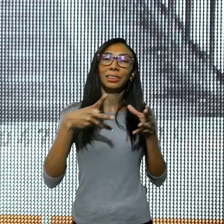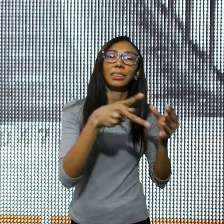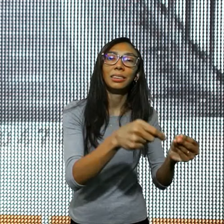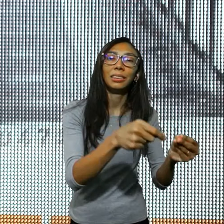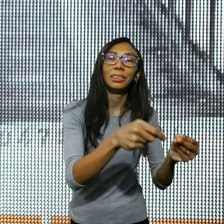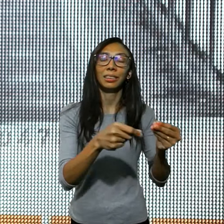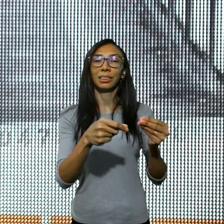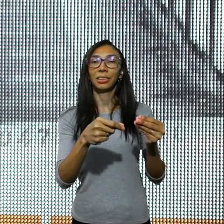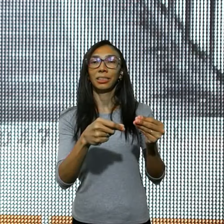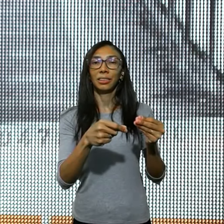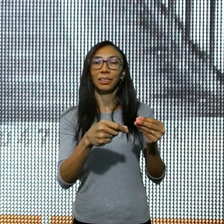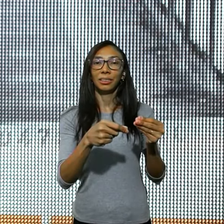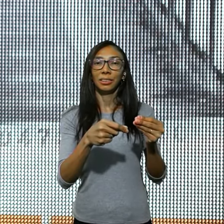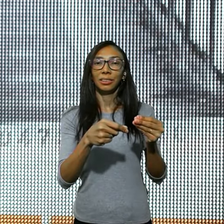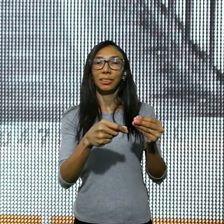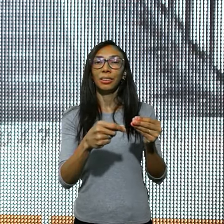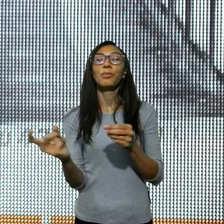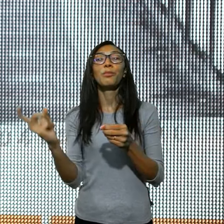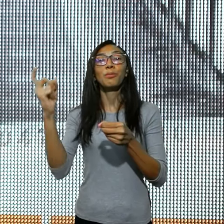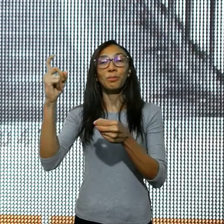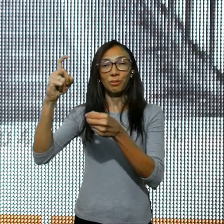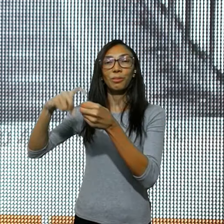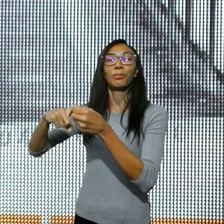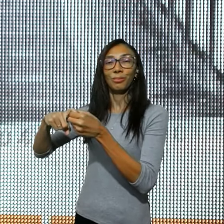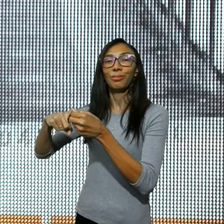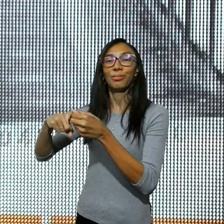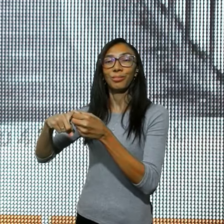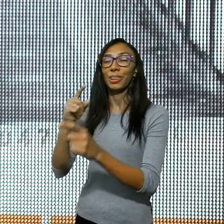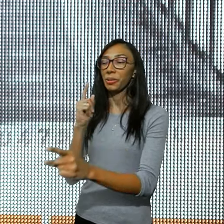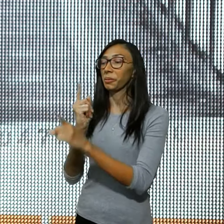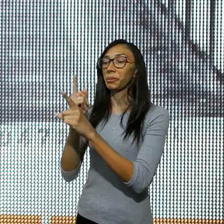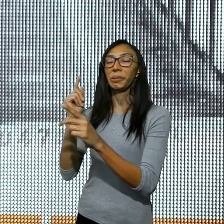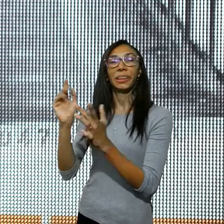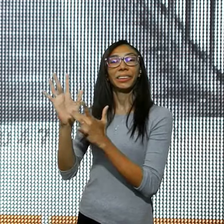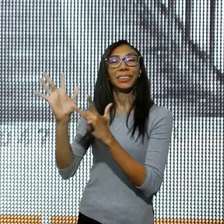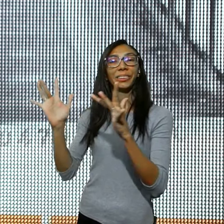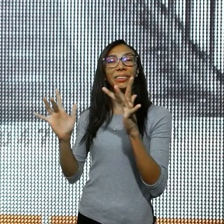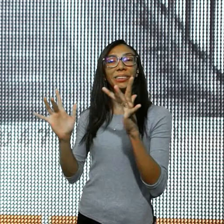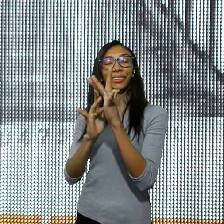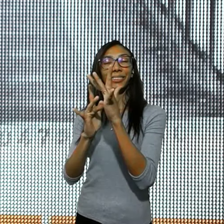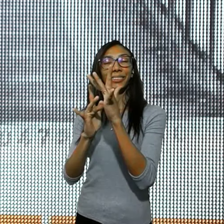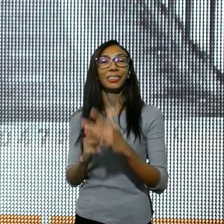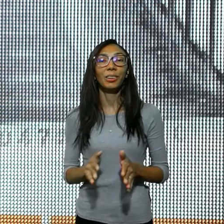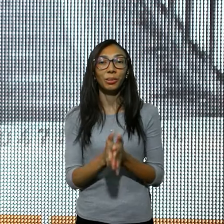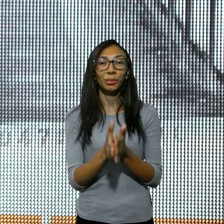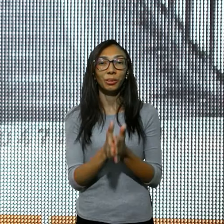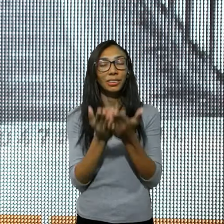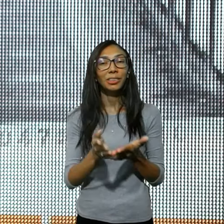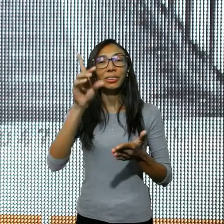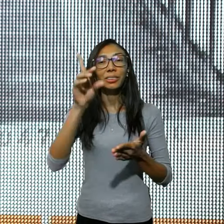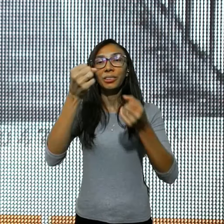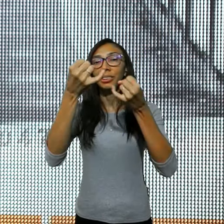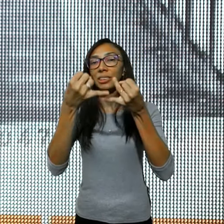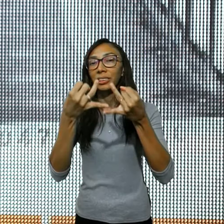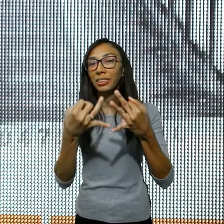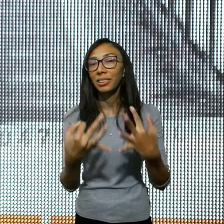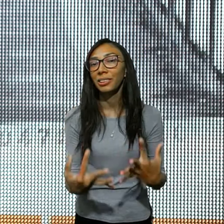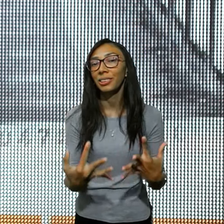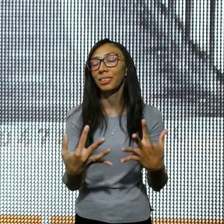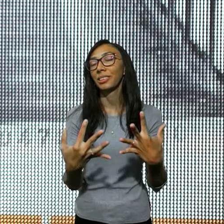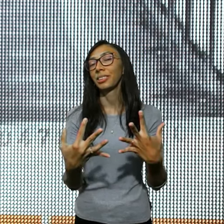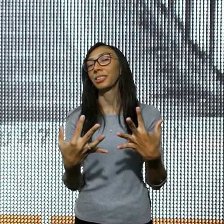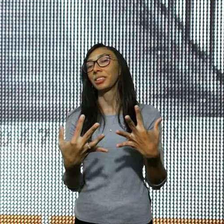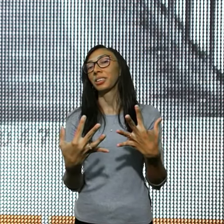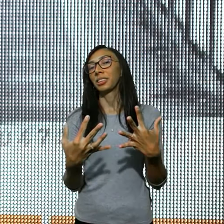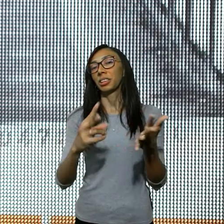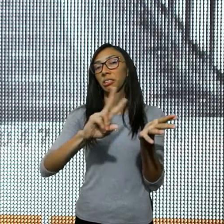das suas impossibilidades, Ele volta, e é muito interessante, quando a Bíblia diz, The Passion Translation,